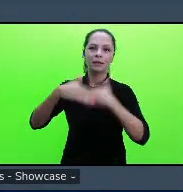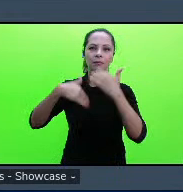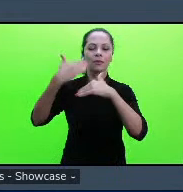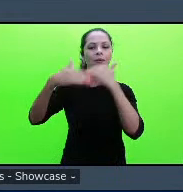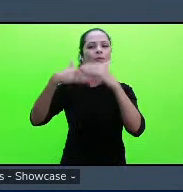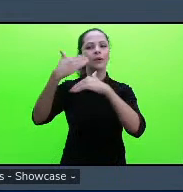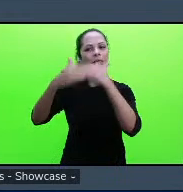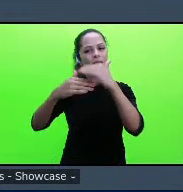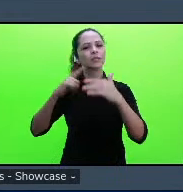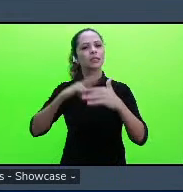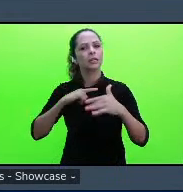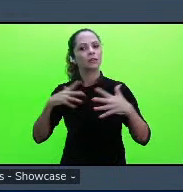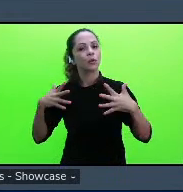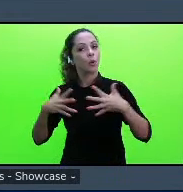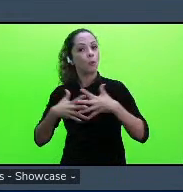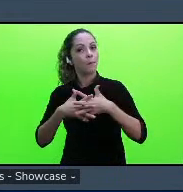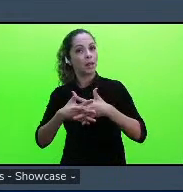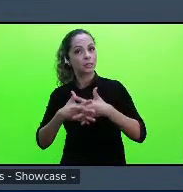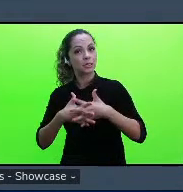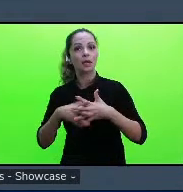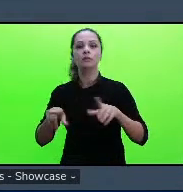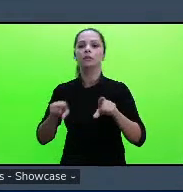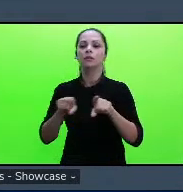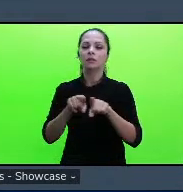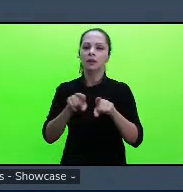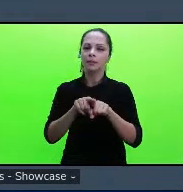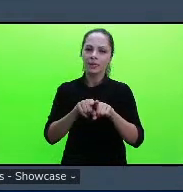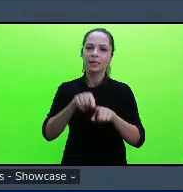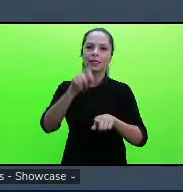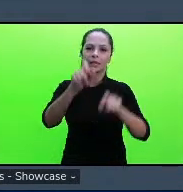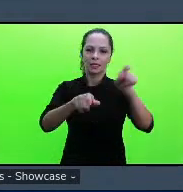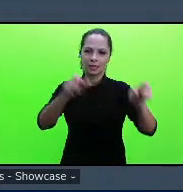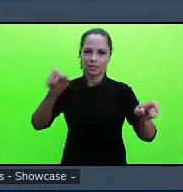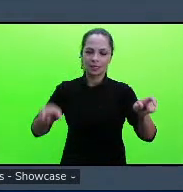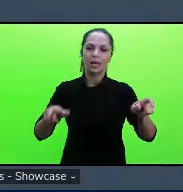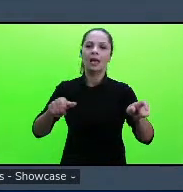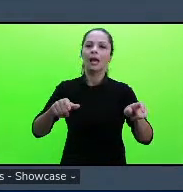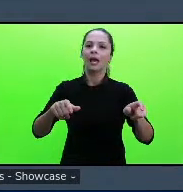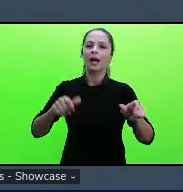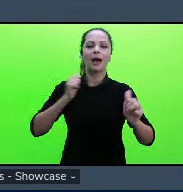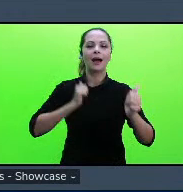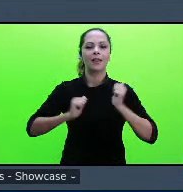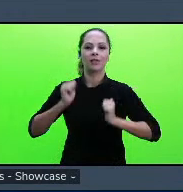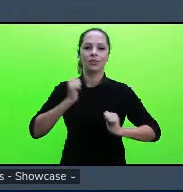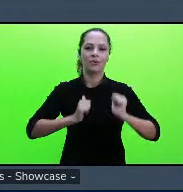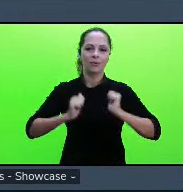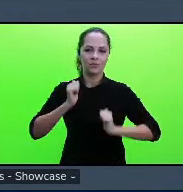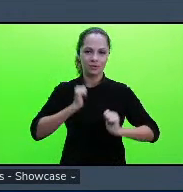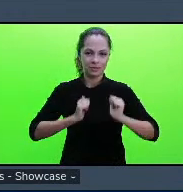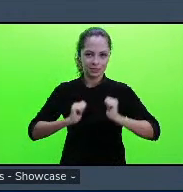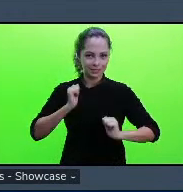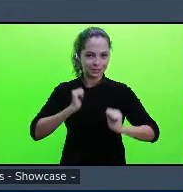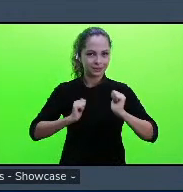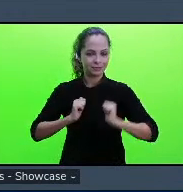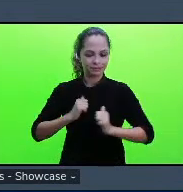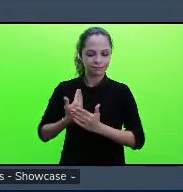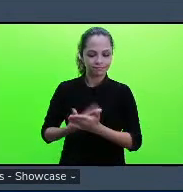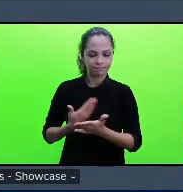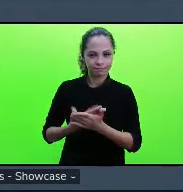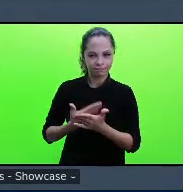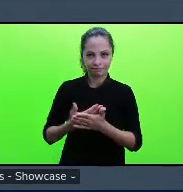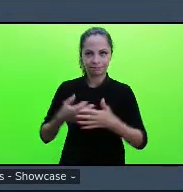também pelo preparo dos atores as práticas teatrais podem ter finalidades